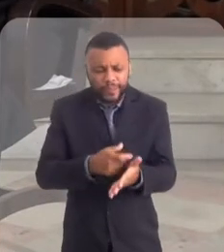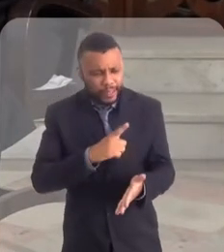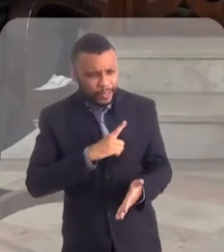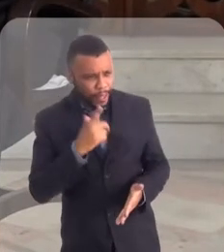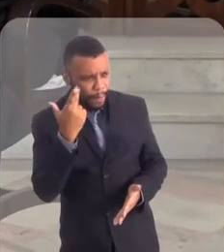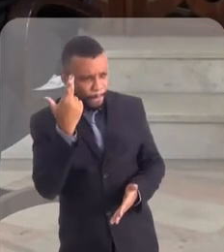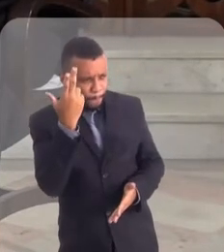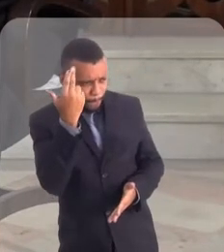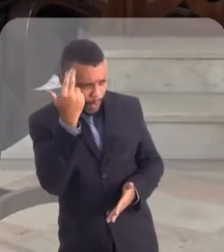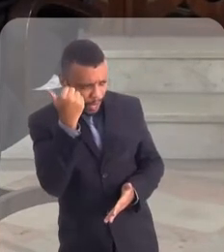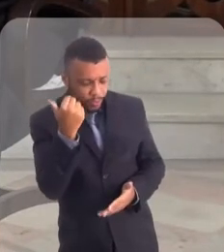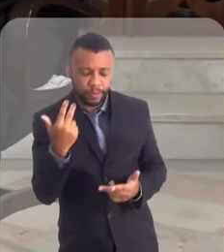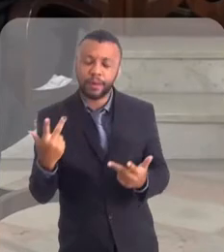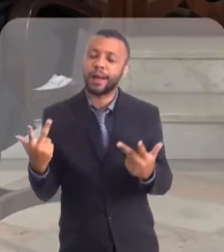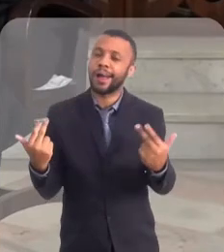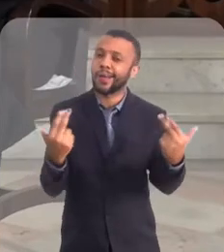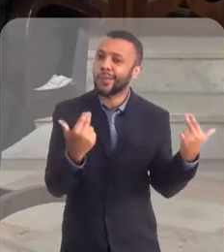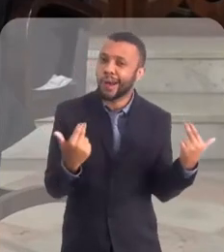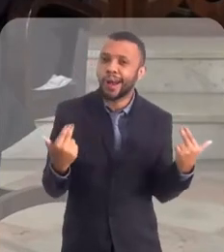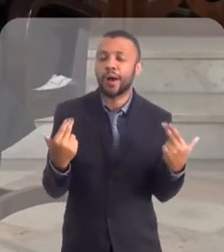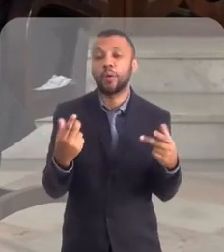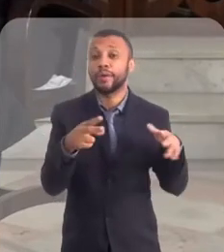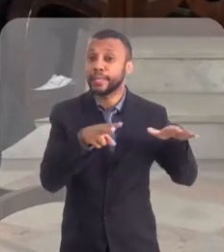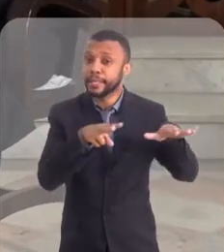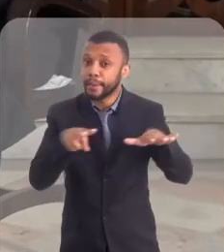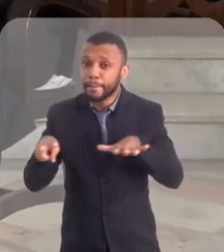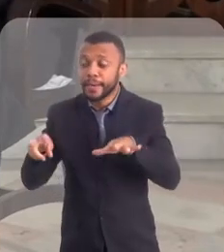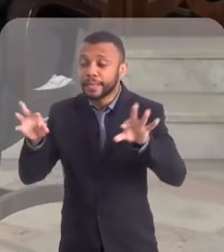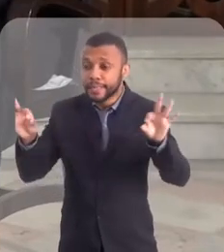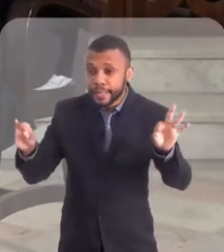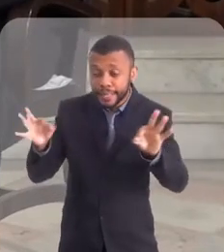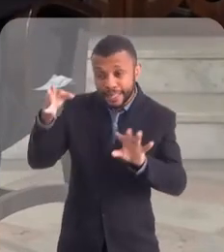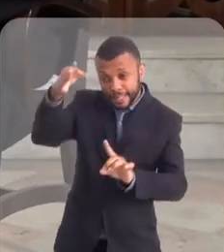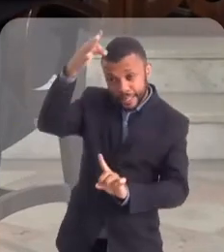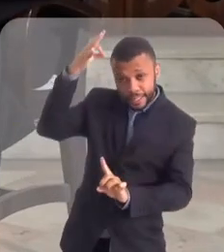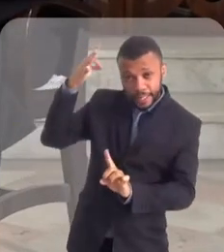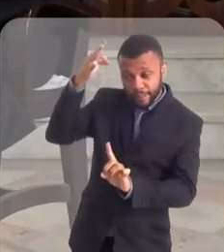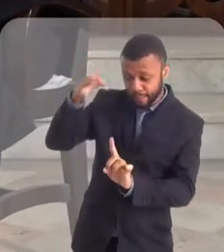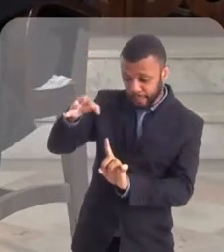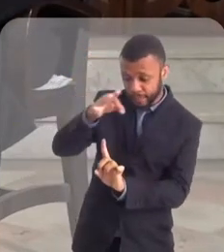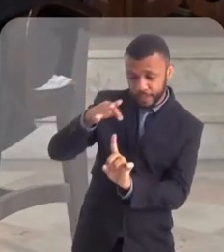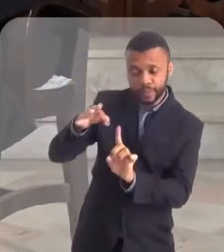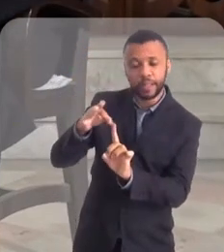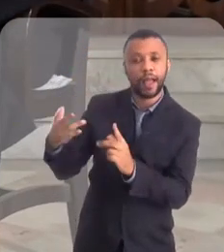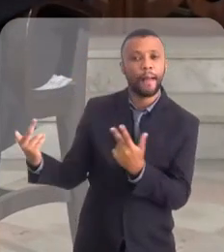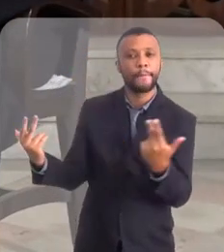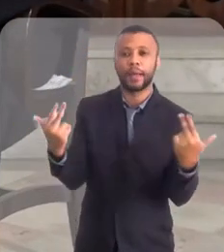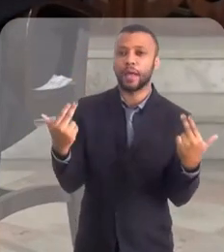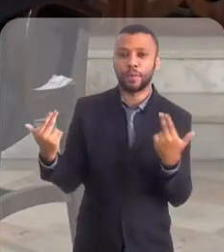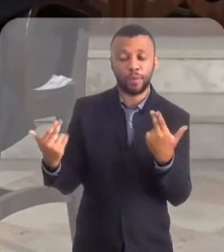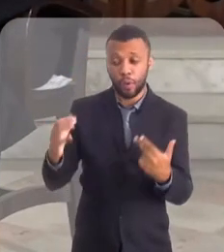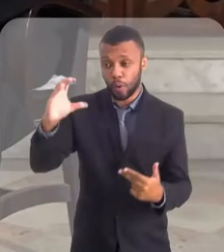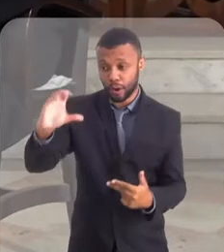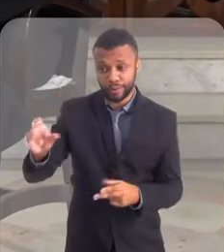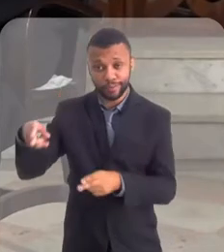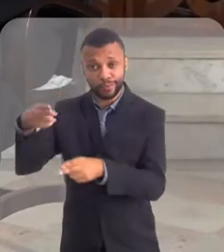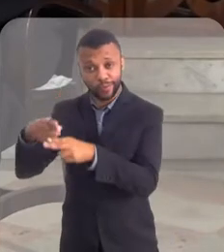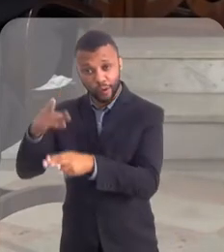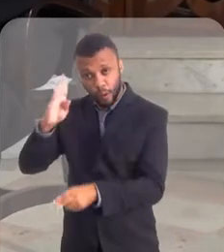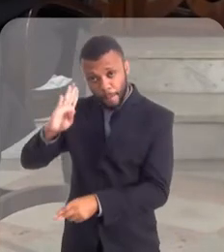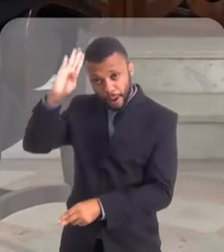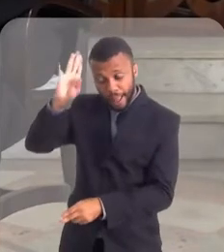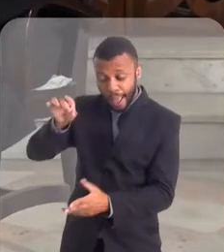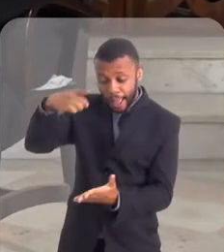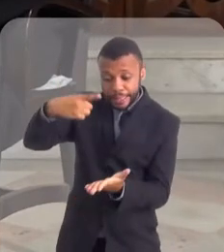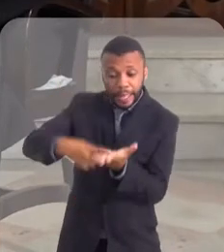Páscoa? Temos, na mesma data. Páscoa, Semana Santa e Páscoa coincidem. mais importante. É a data, assim como para os católicos romanos,